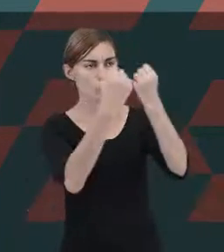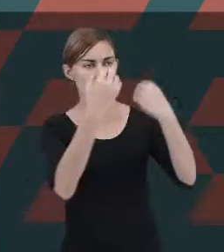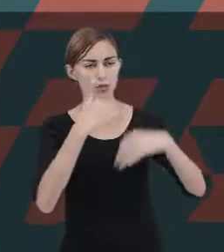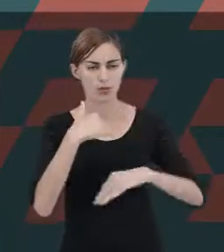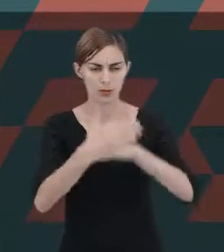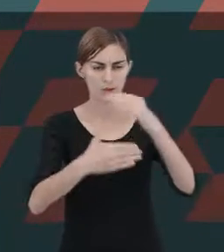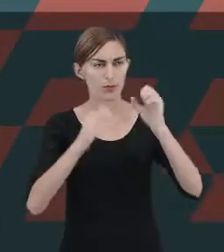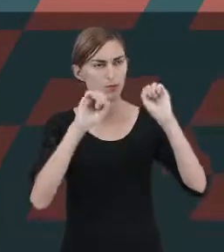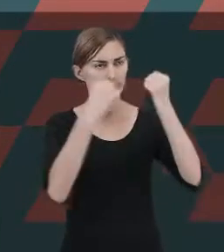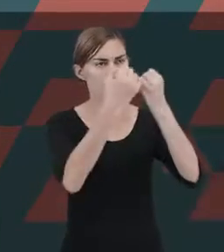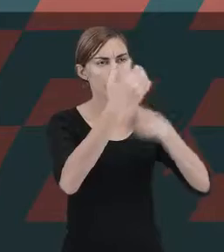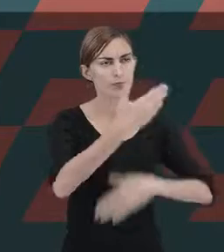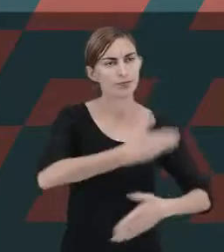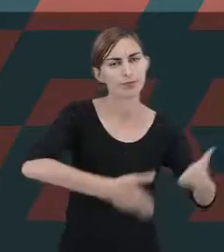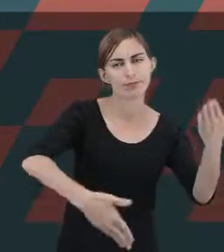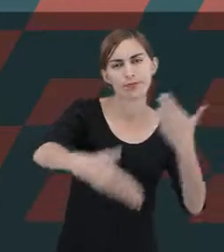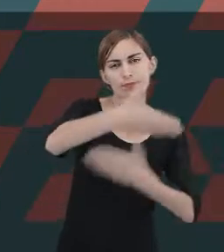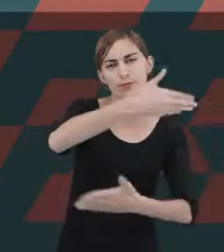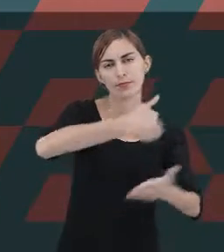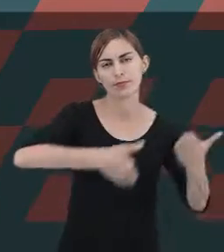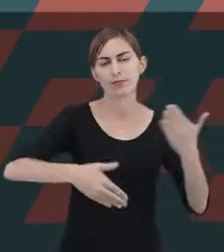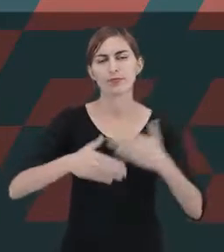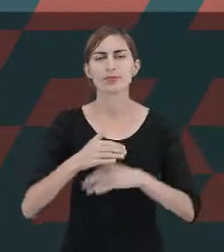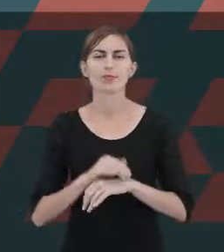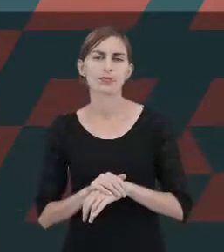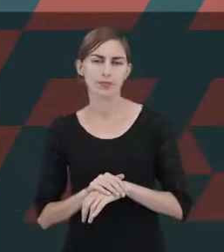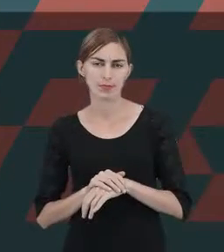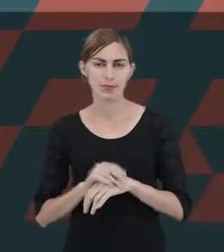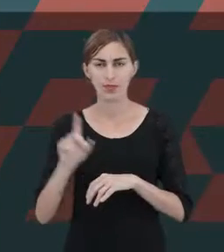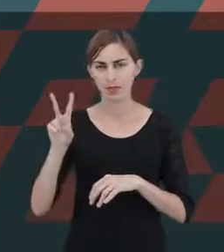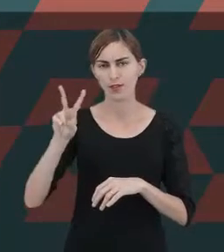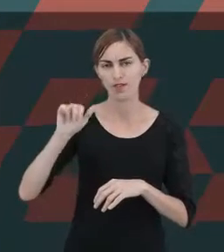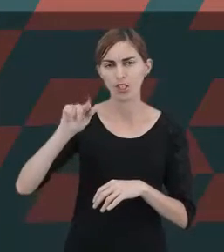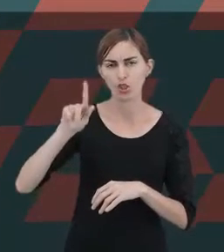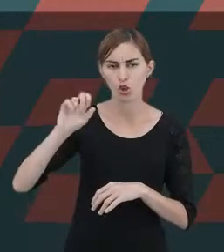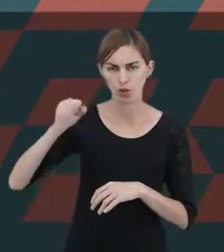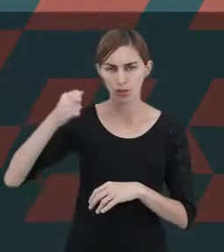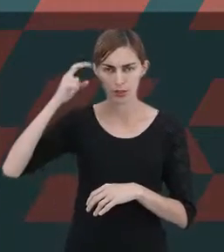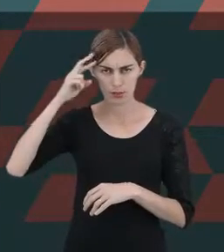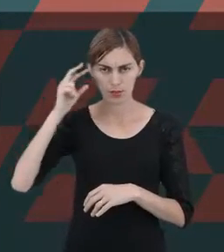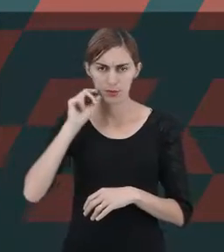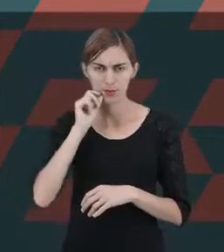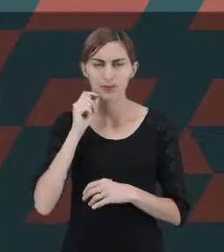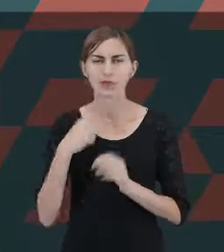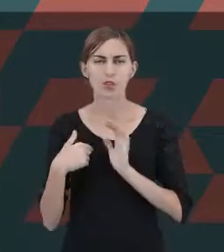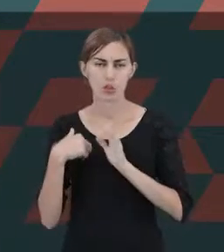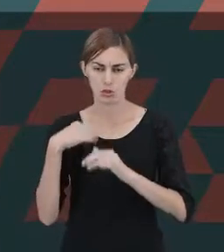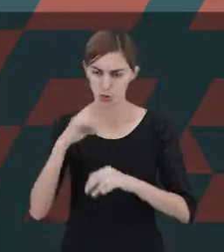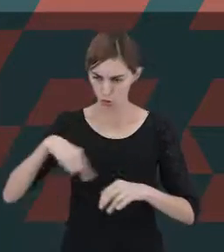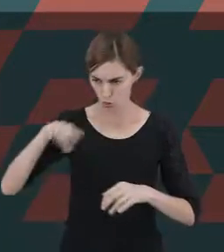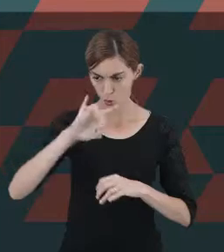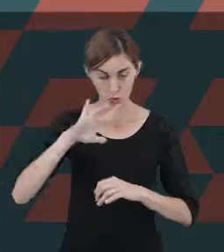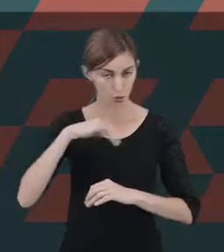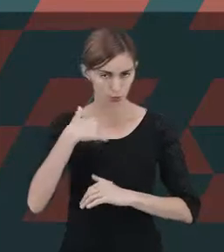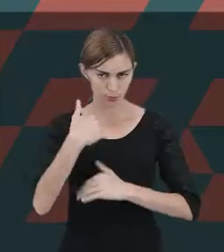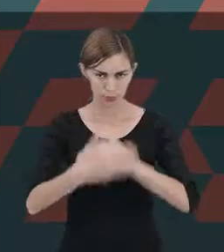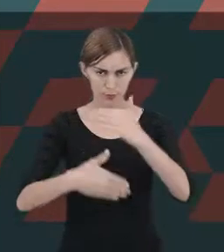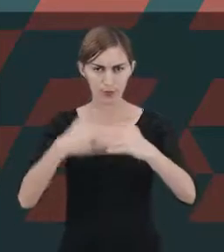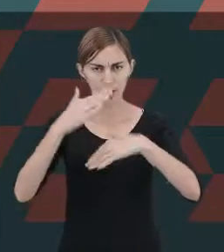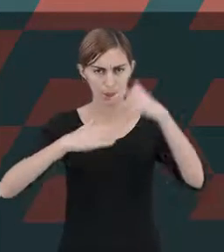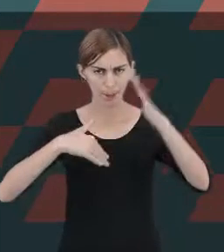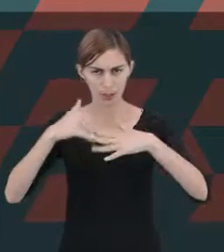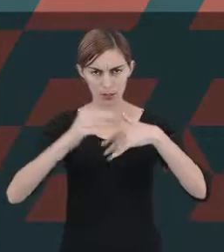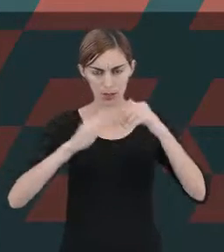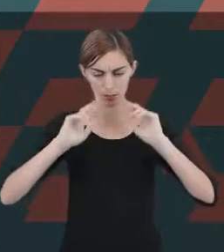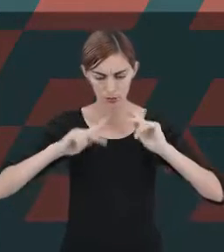às relações interpessoais. Para Vygotsky, nós só desenvolvemos capacidades humanas